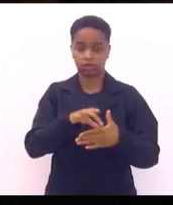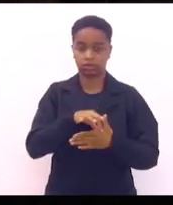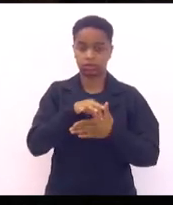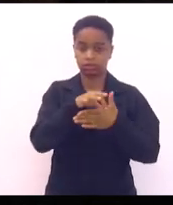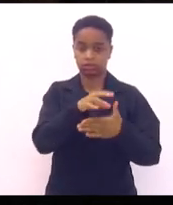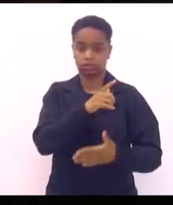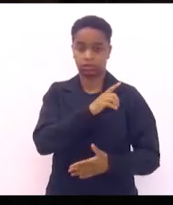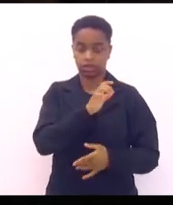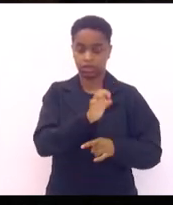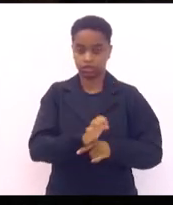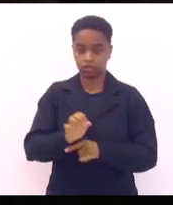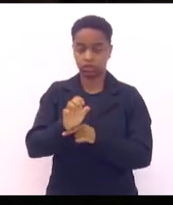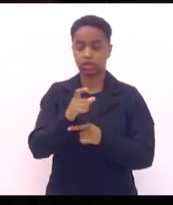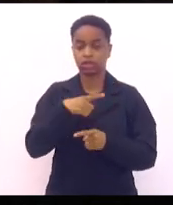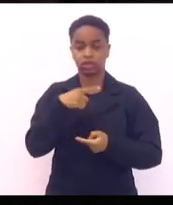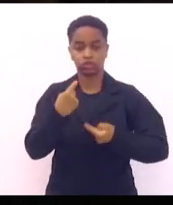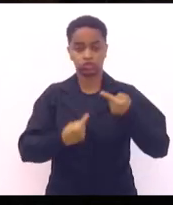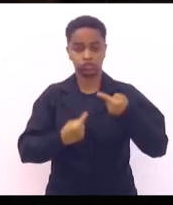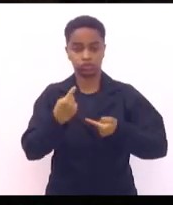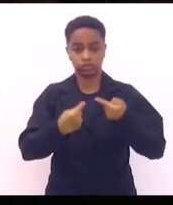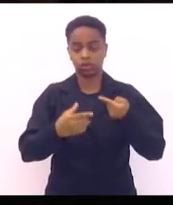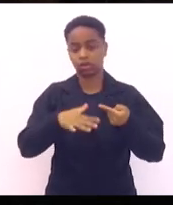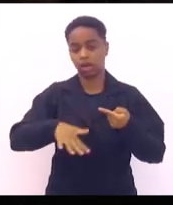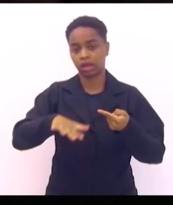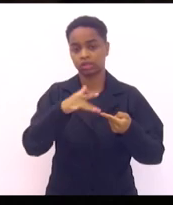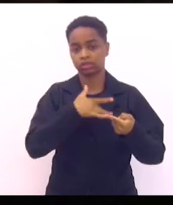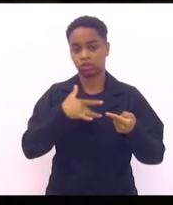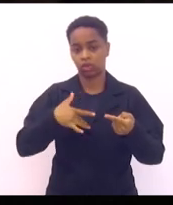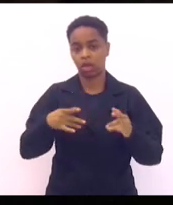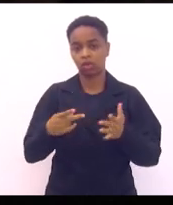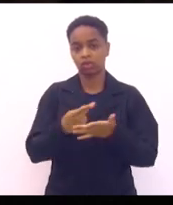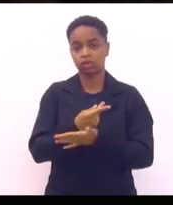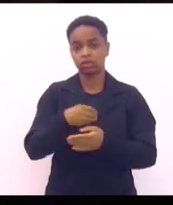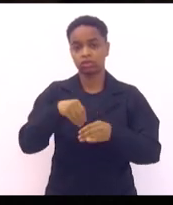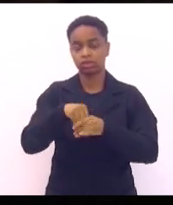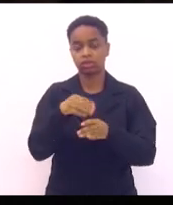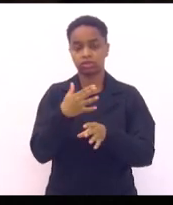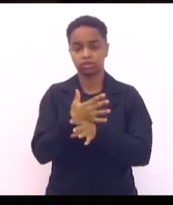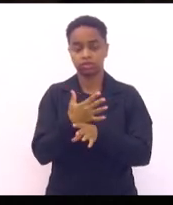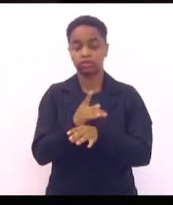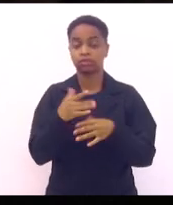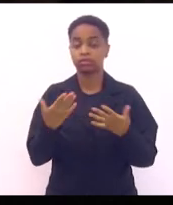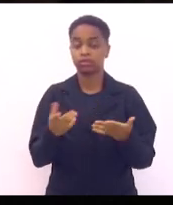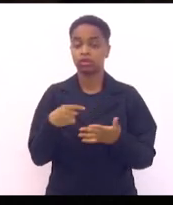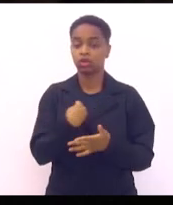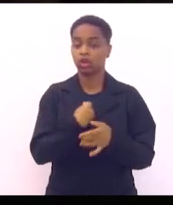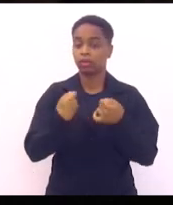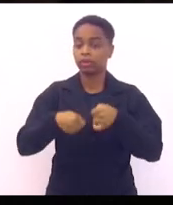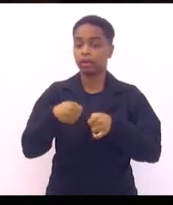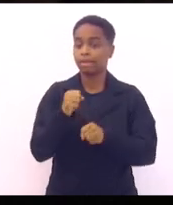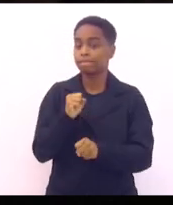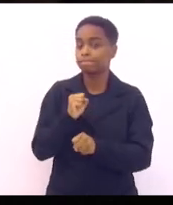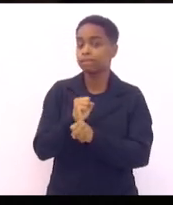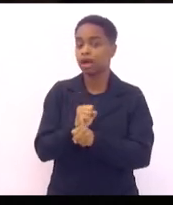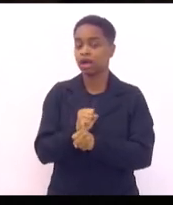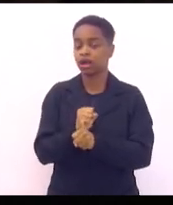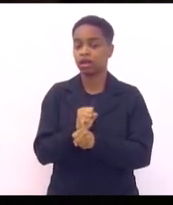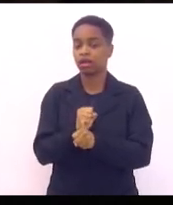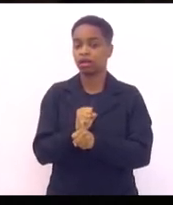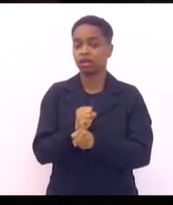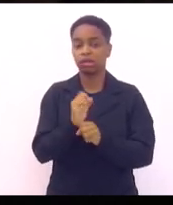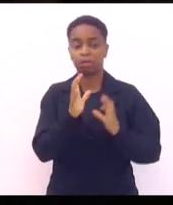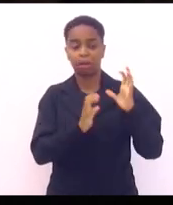em relação à política de saúde que acontece nos municípios. A gente tem que parar com essas coisas, a gente se entender e a gente poder